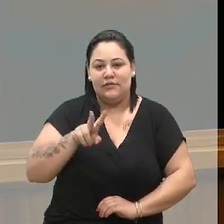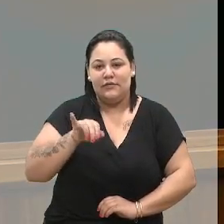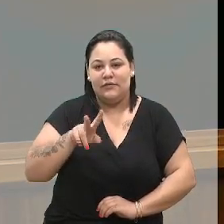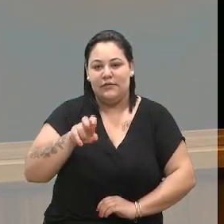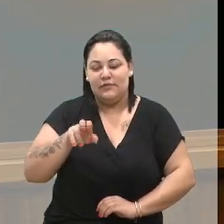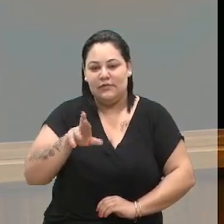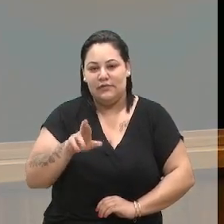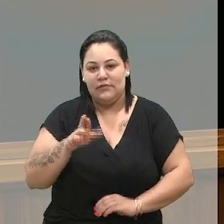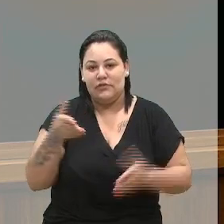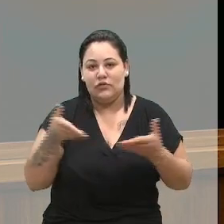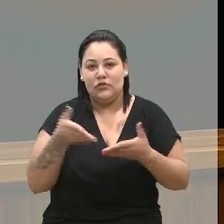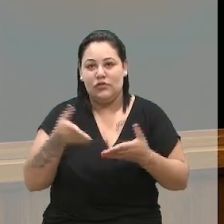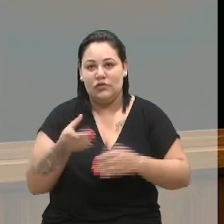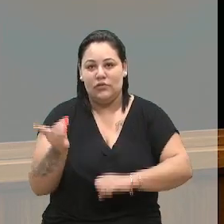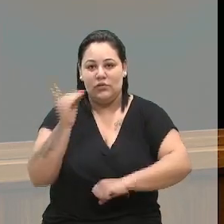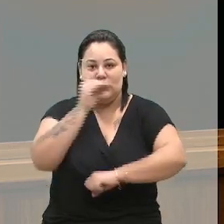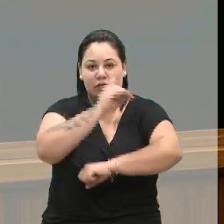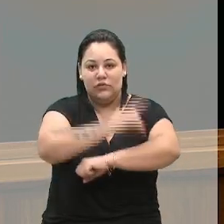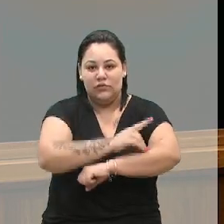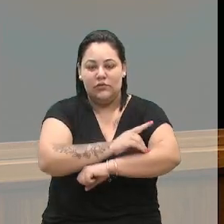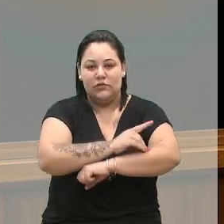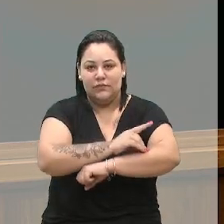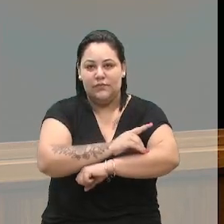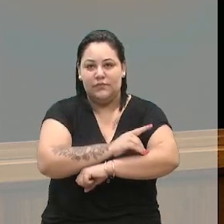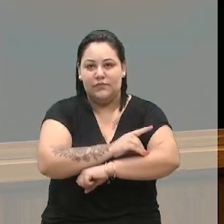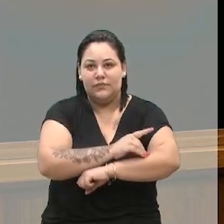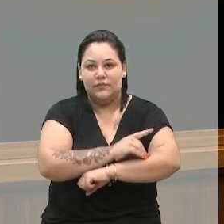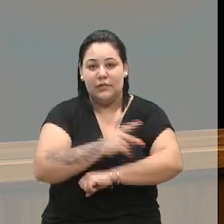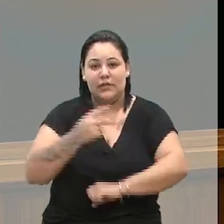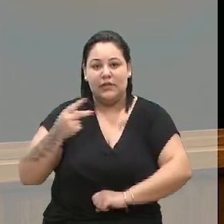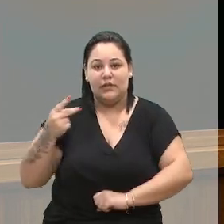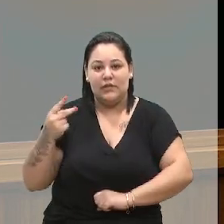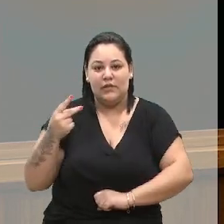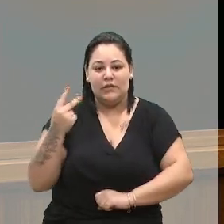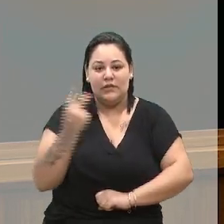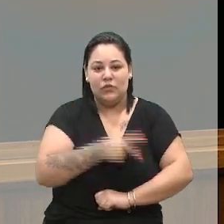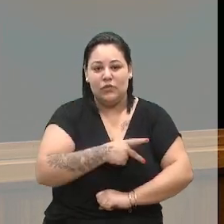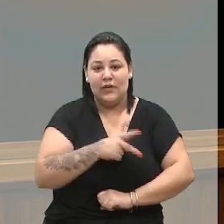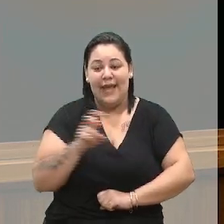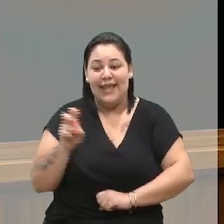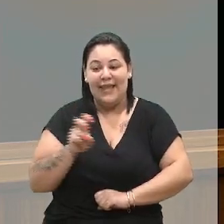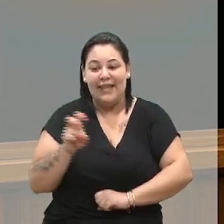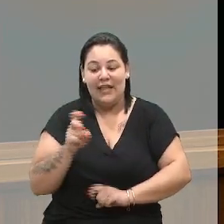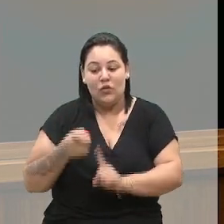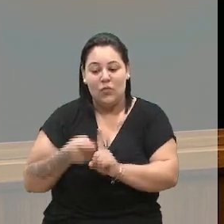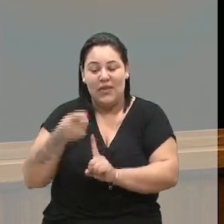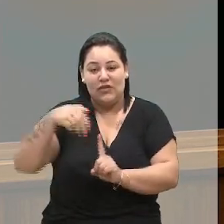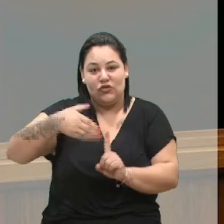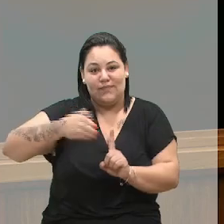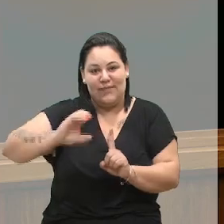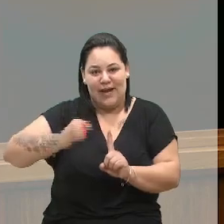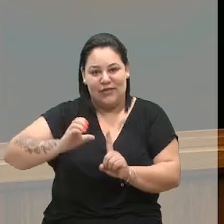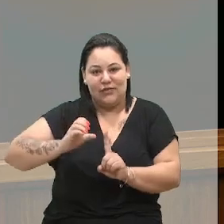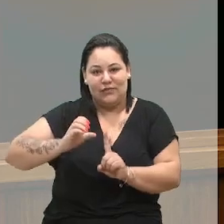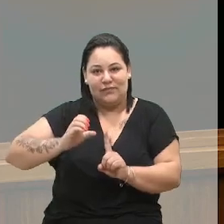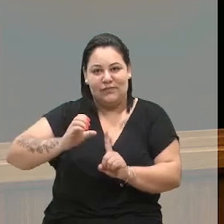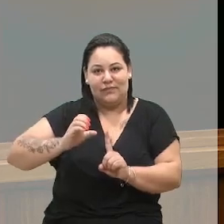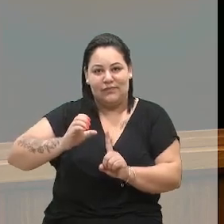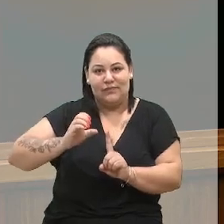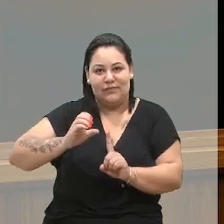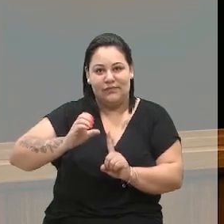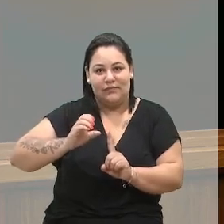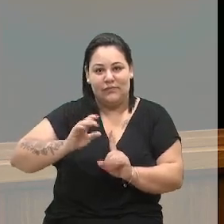RIM, é sempre na segunda, quinta-feira do mês de março, às